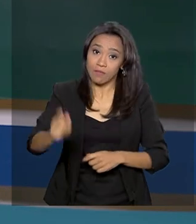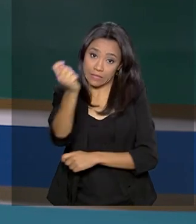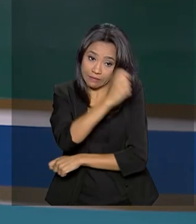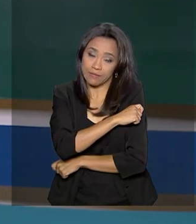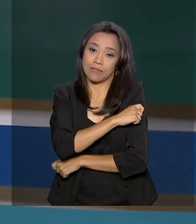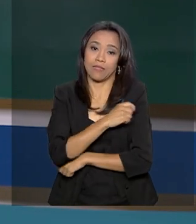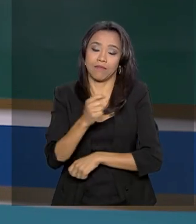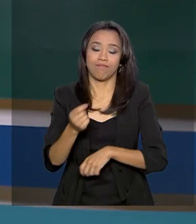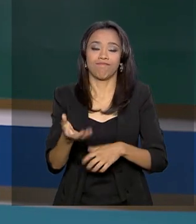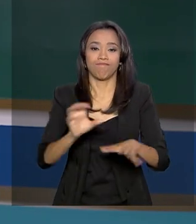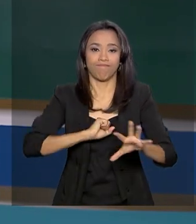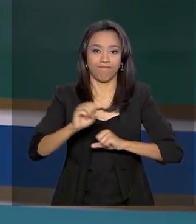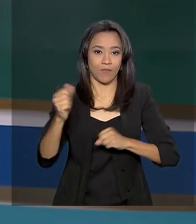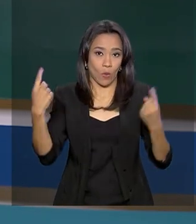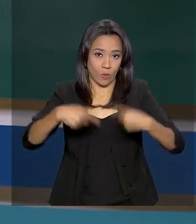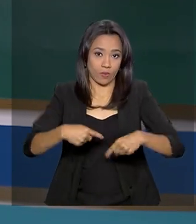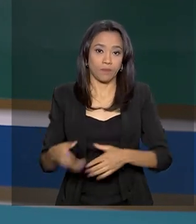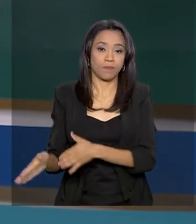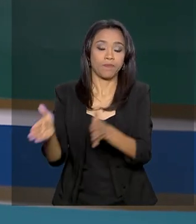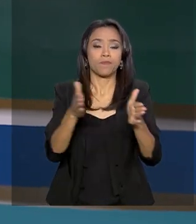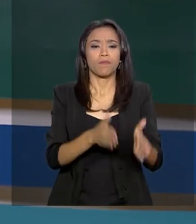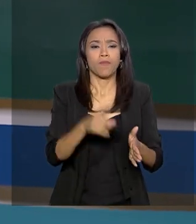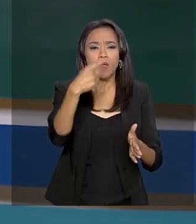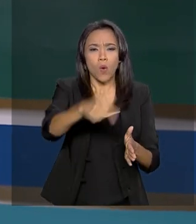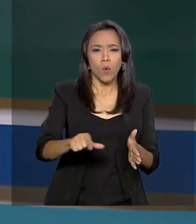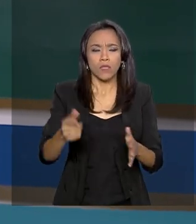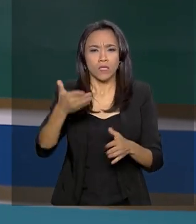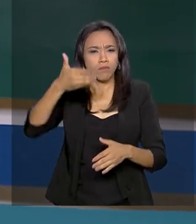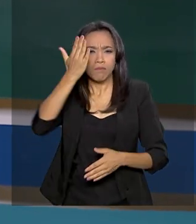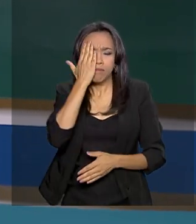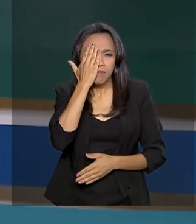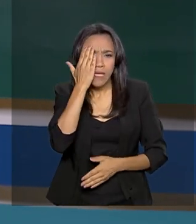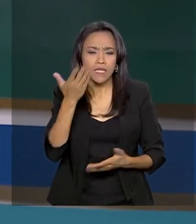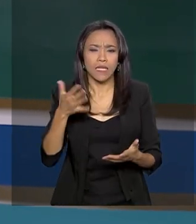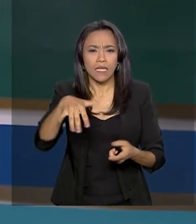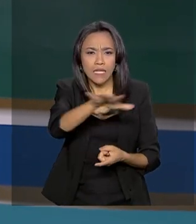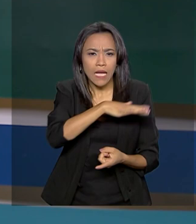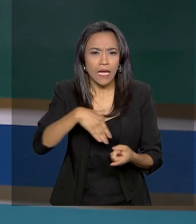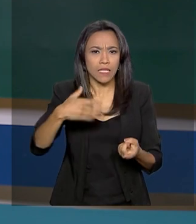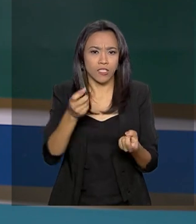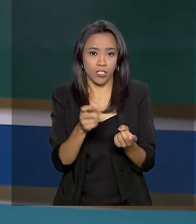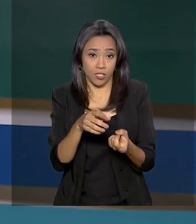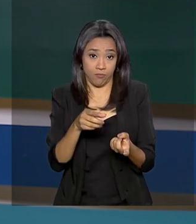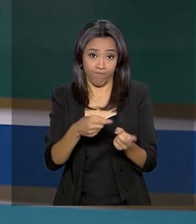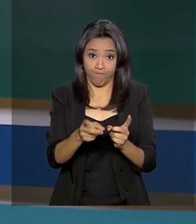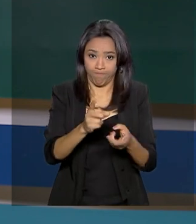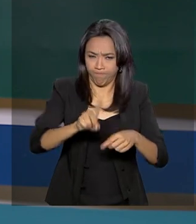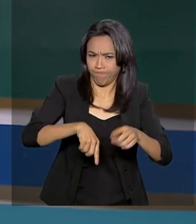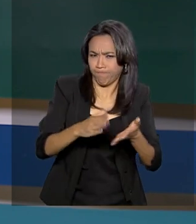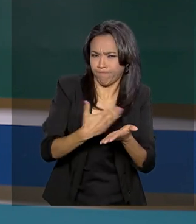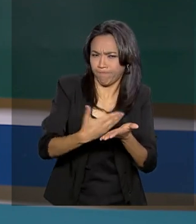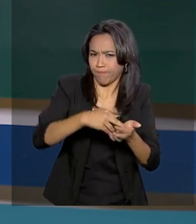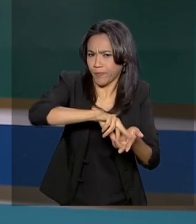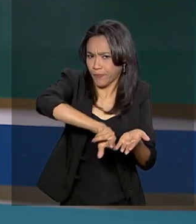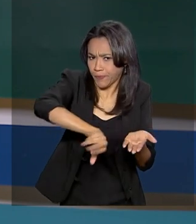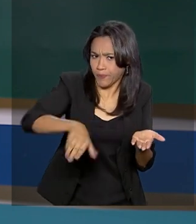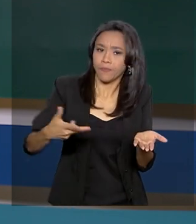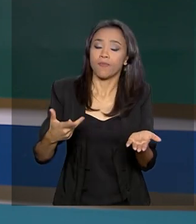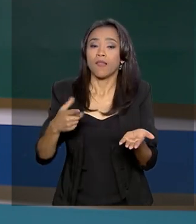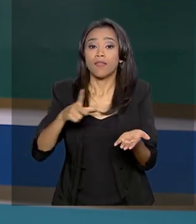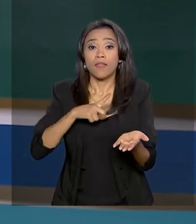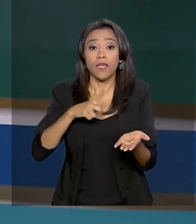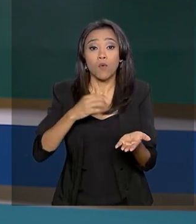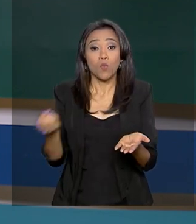O combate à pirataria no ramo da propriedade intelectual vai receber um reforço. Novas medidas vão ser tomadas a partir de um